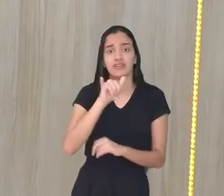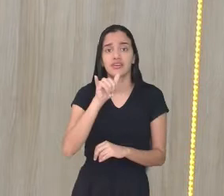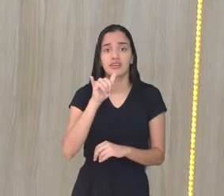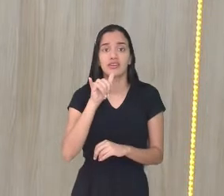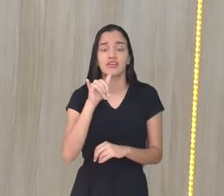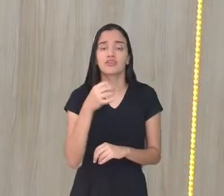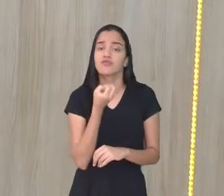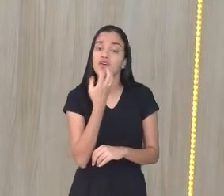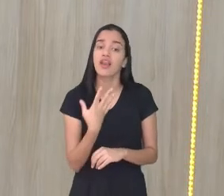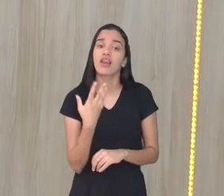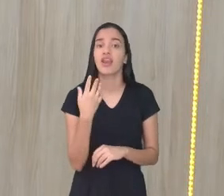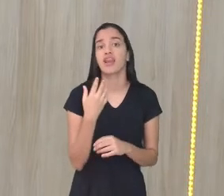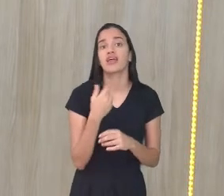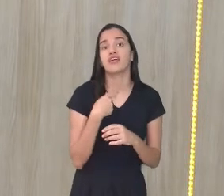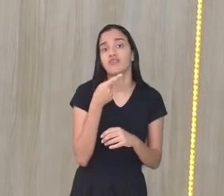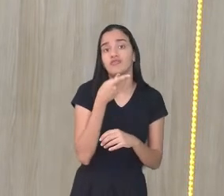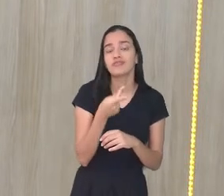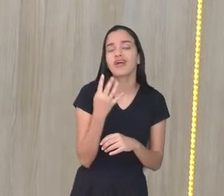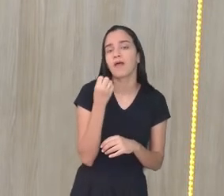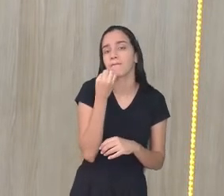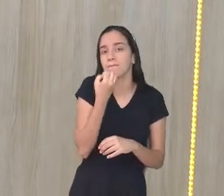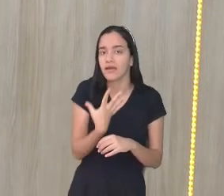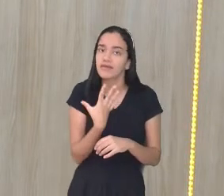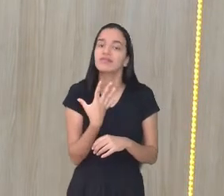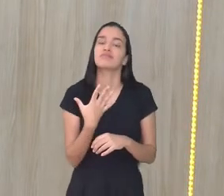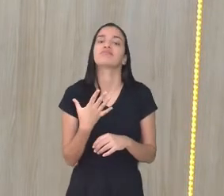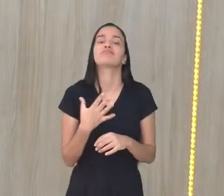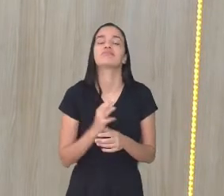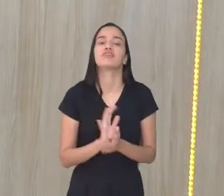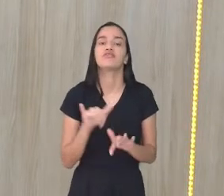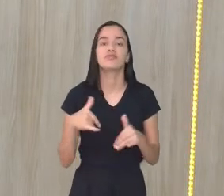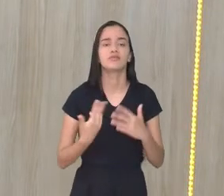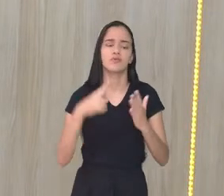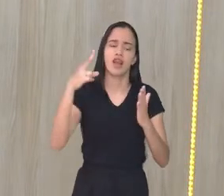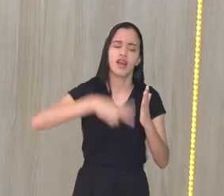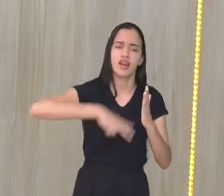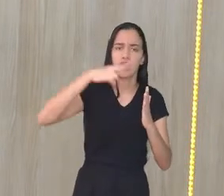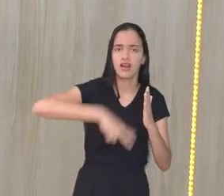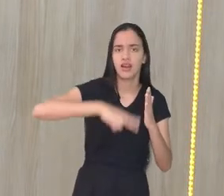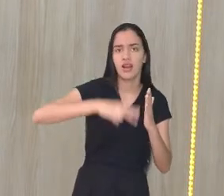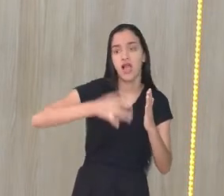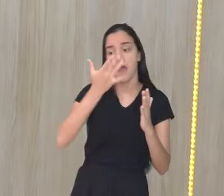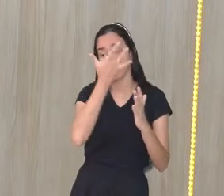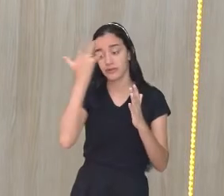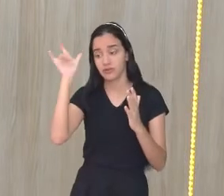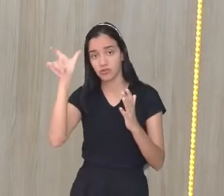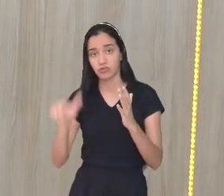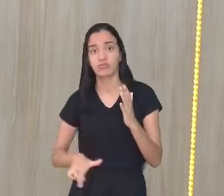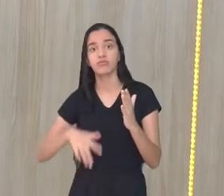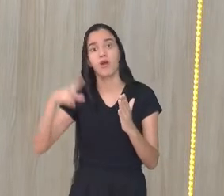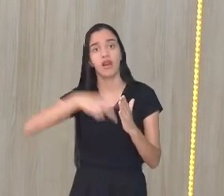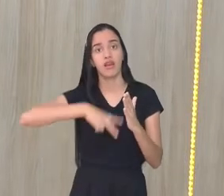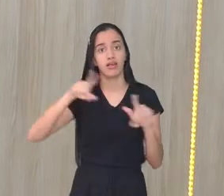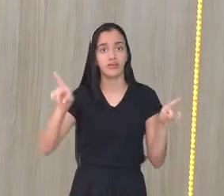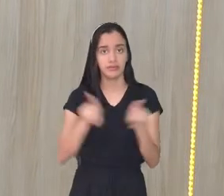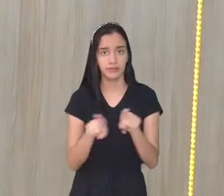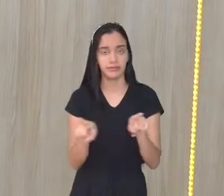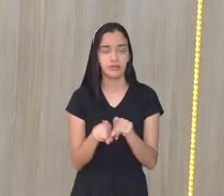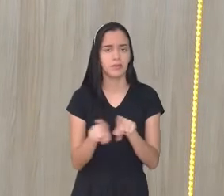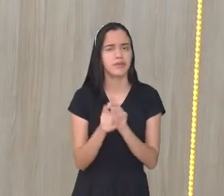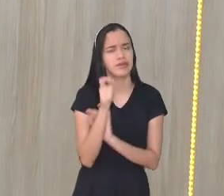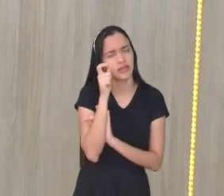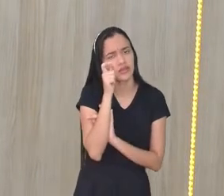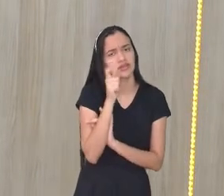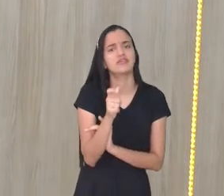elogiar, não é? Mas vamos fazer isso, vamos, aquilo que a gente lê, aquilo que o outro, não é, que você lê, que é